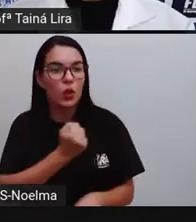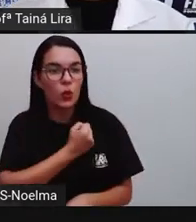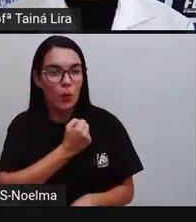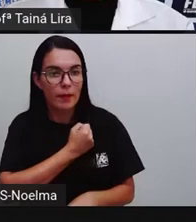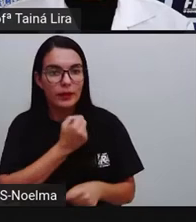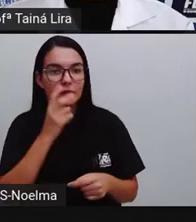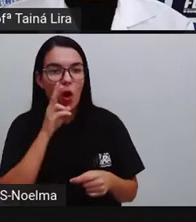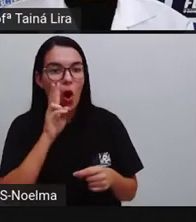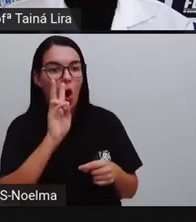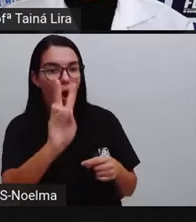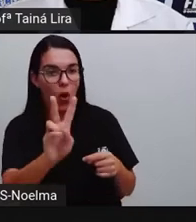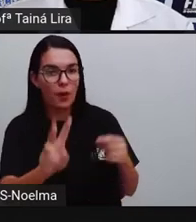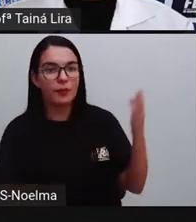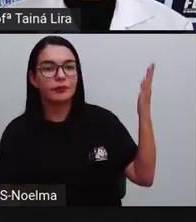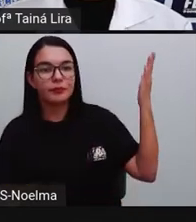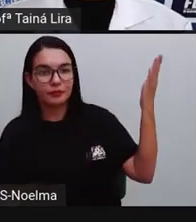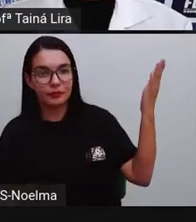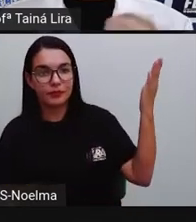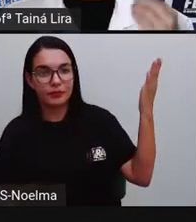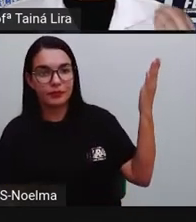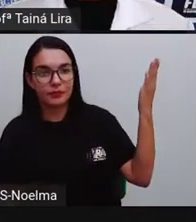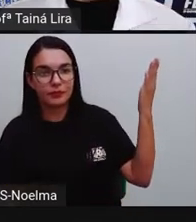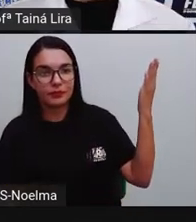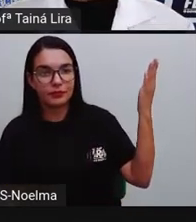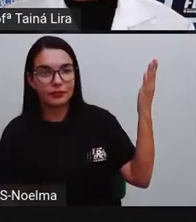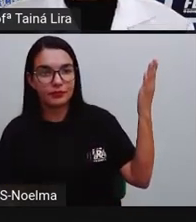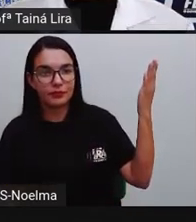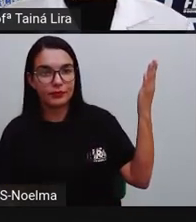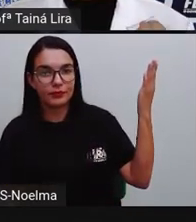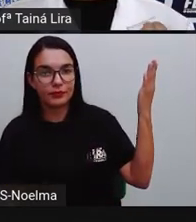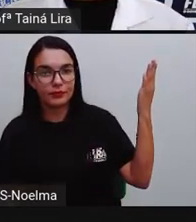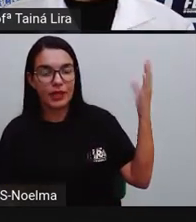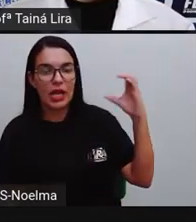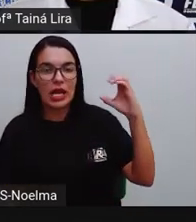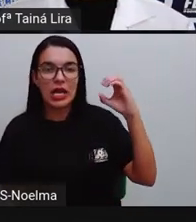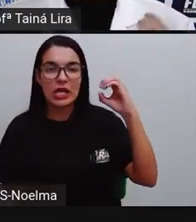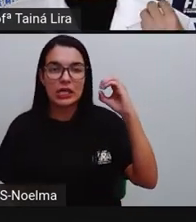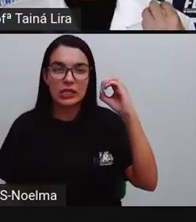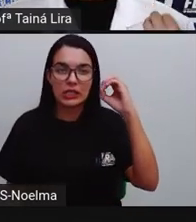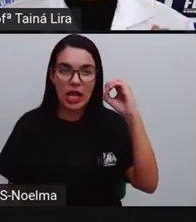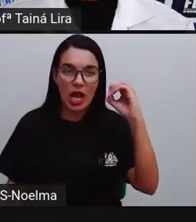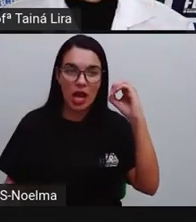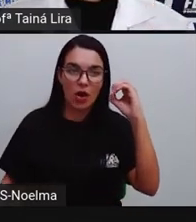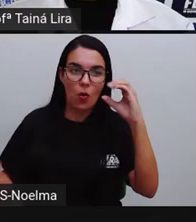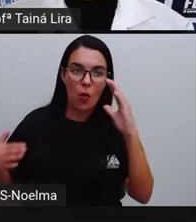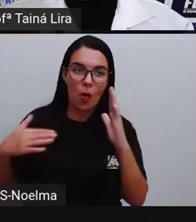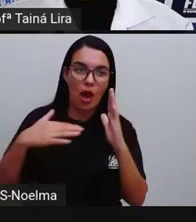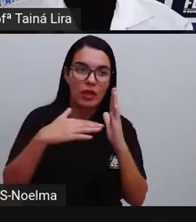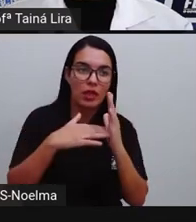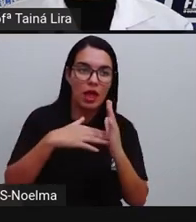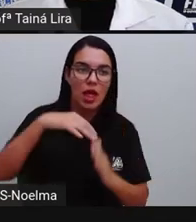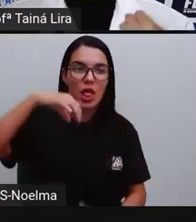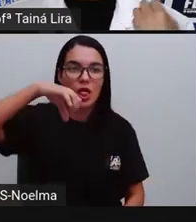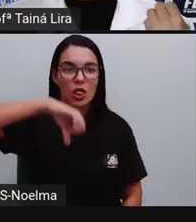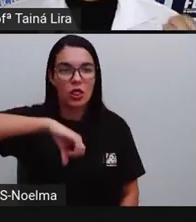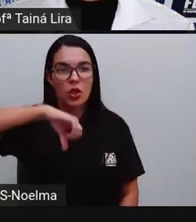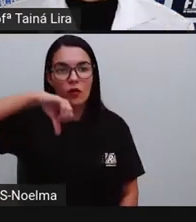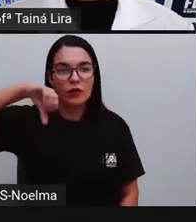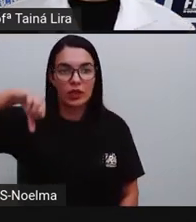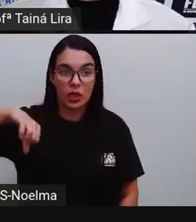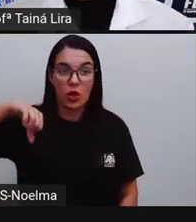Então, a Pró trouxe novamente a tabela numérica para vocês lembrarem aí das